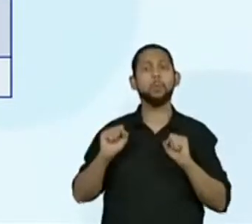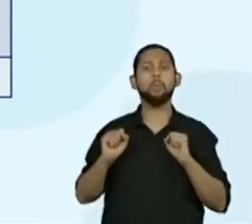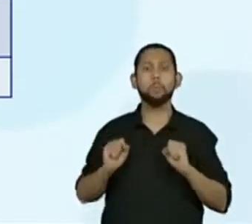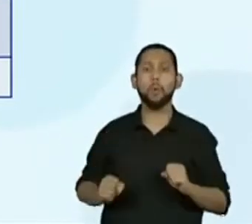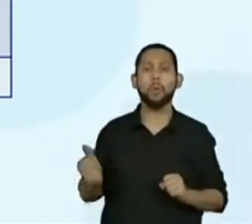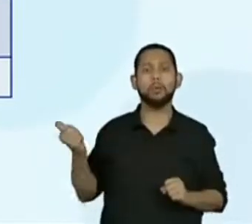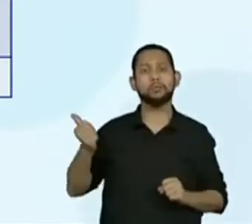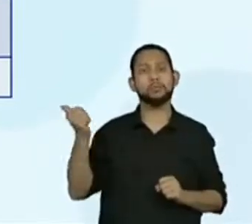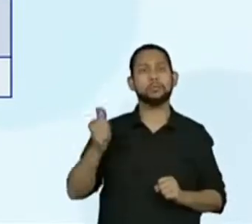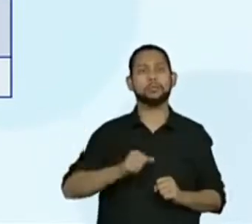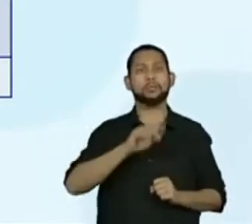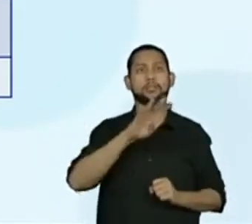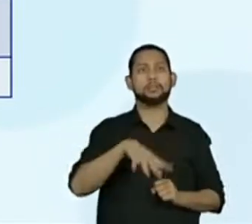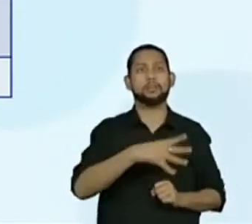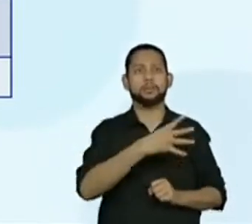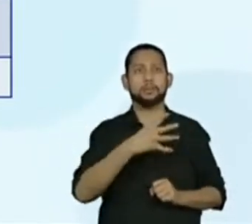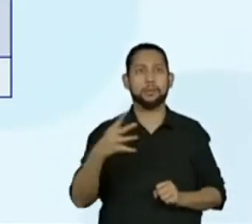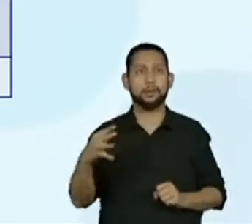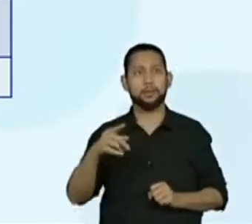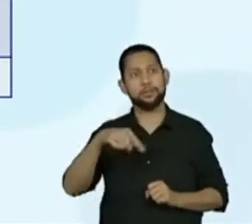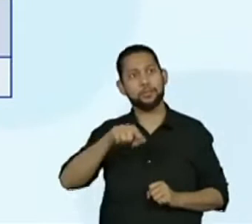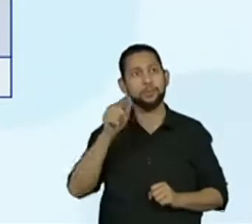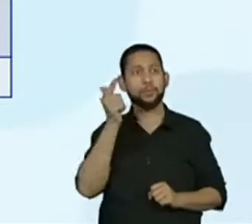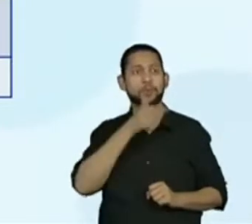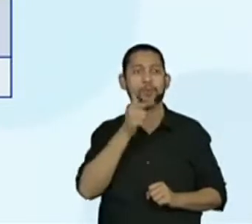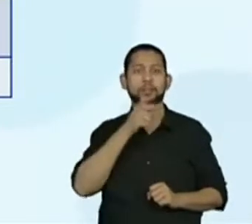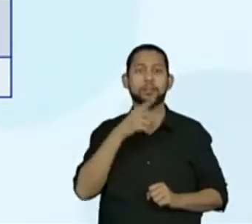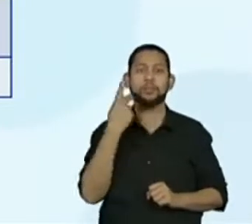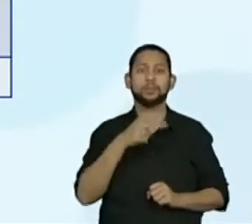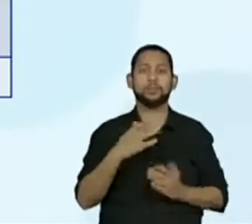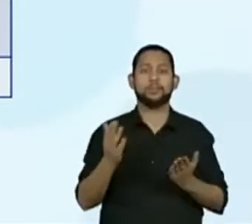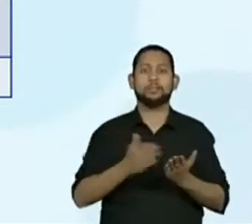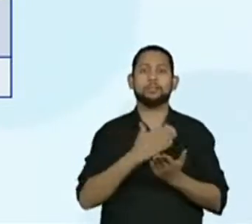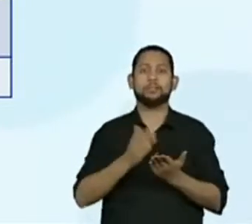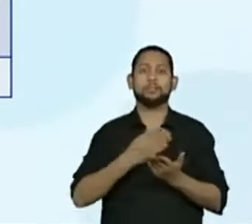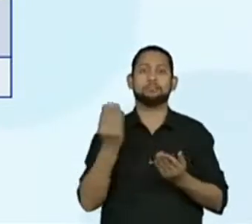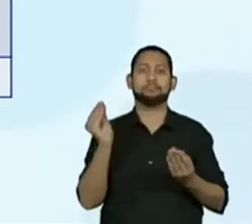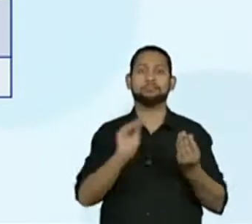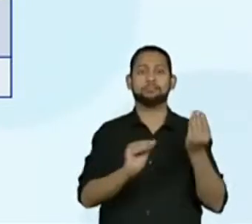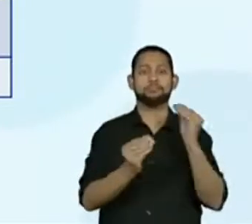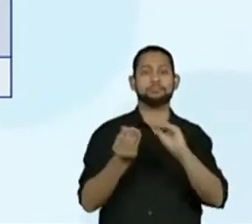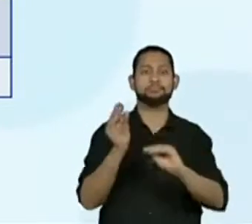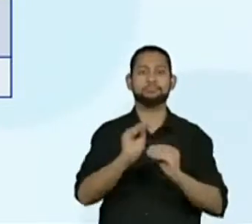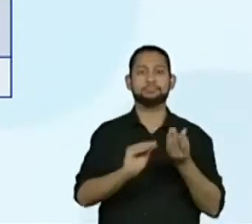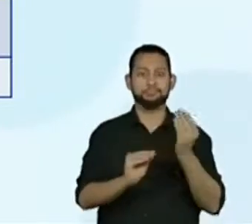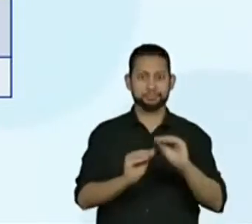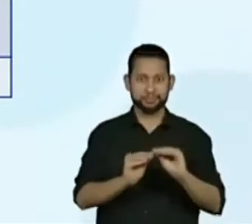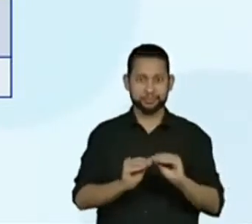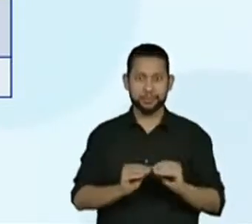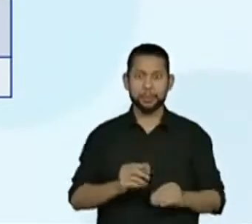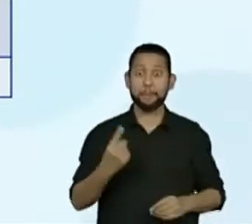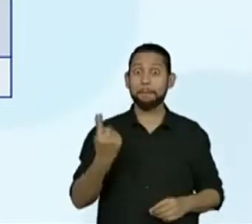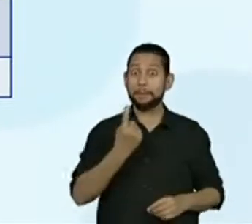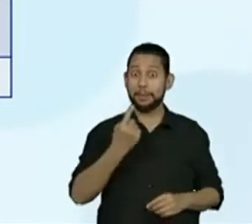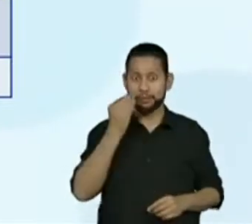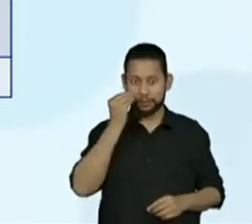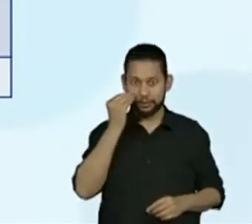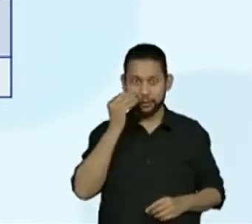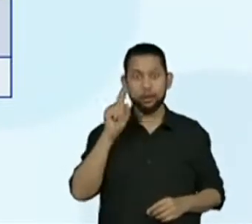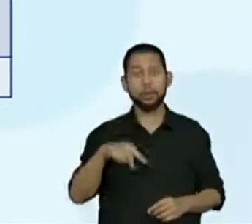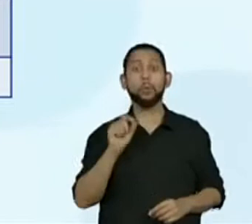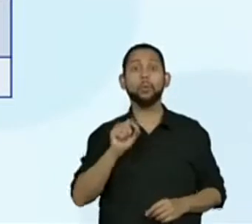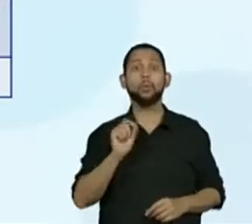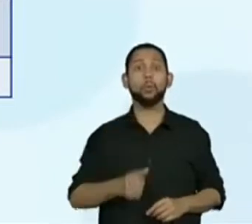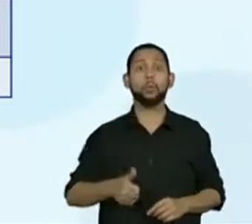tabela aí para vocês poderem completar no seu caderno. Então, a primeira tentativa que nós vamos fazer